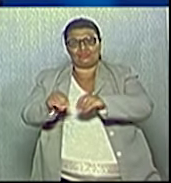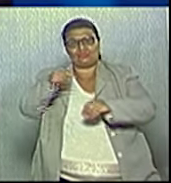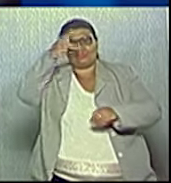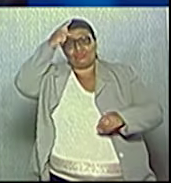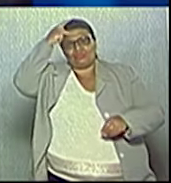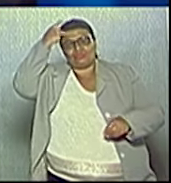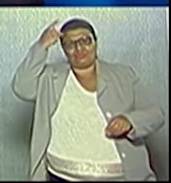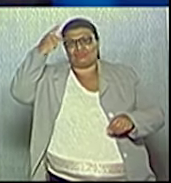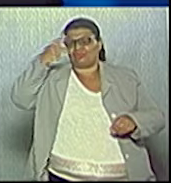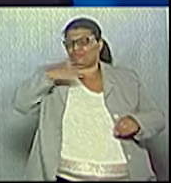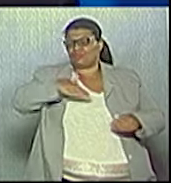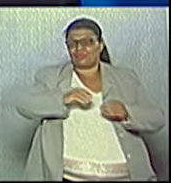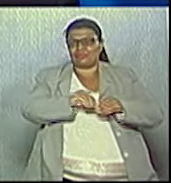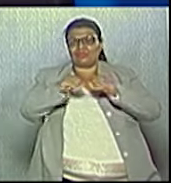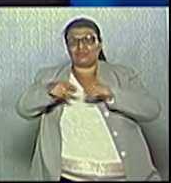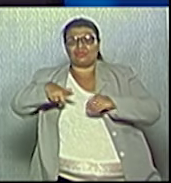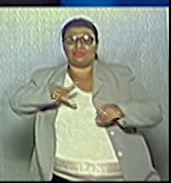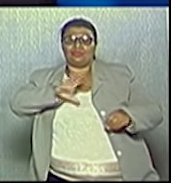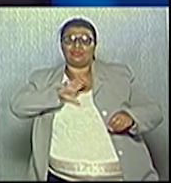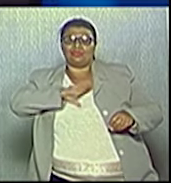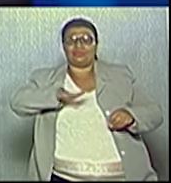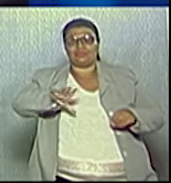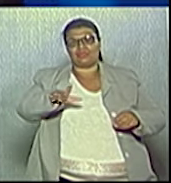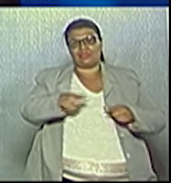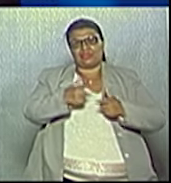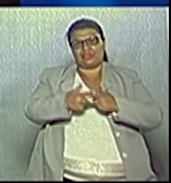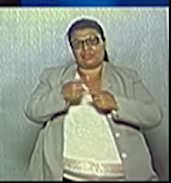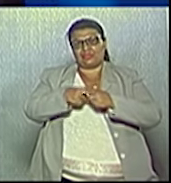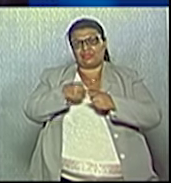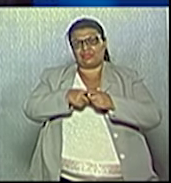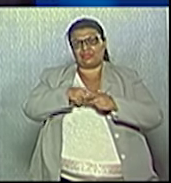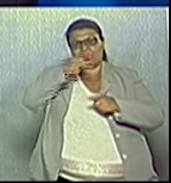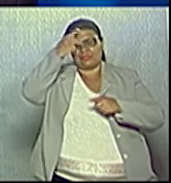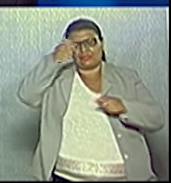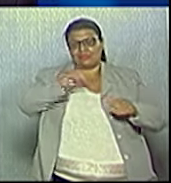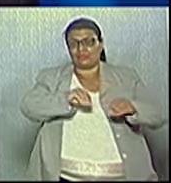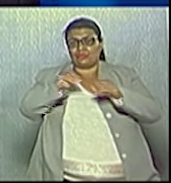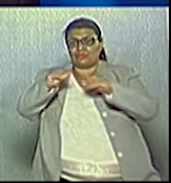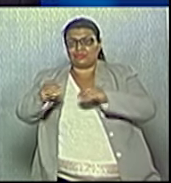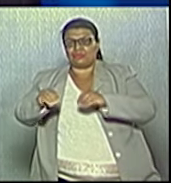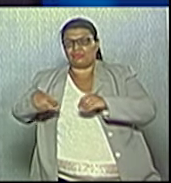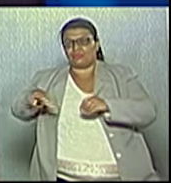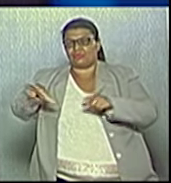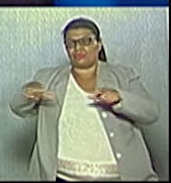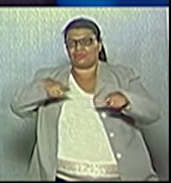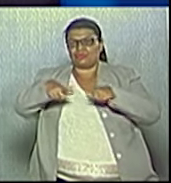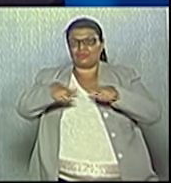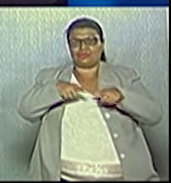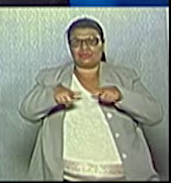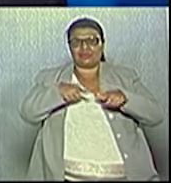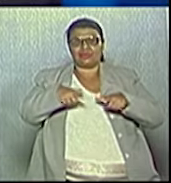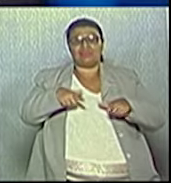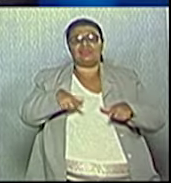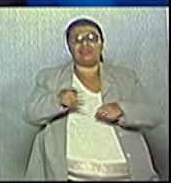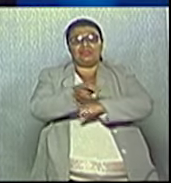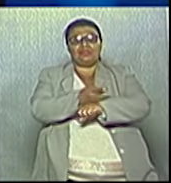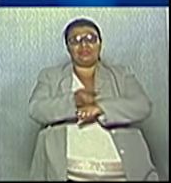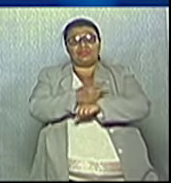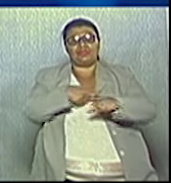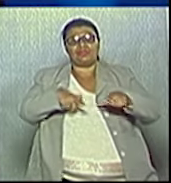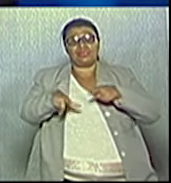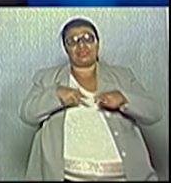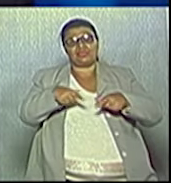As pessoas saem de Jacareí para comprar em outra cidade. As pessoas saem de Jacareí para contratar serviços em outra cidade. E olha que